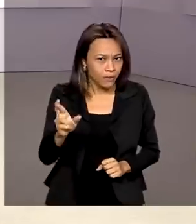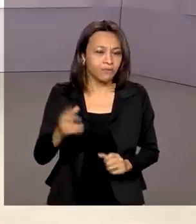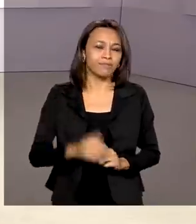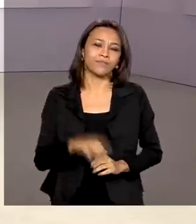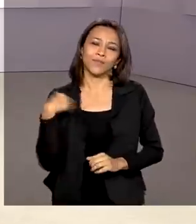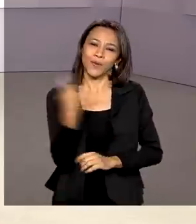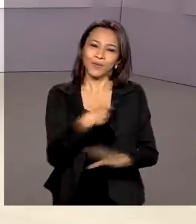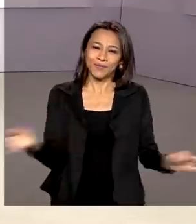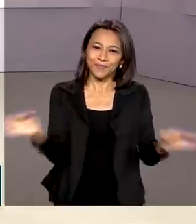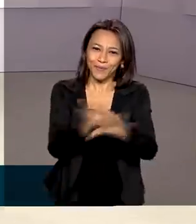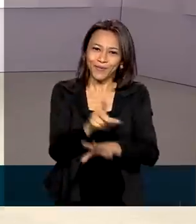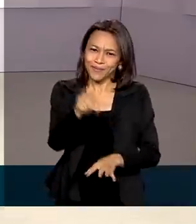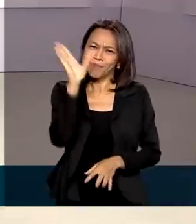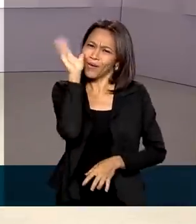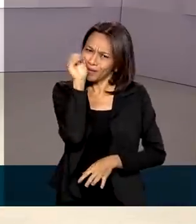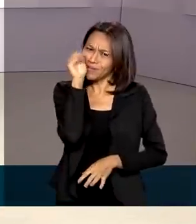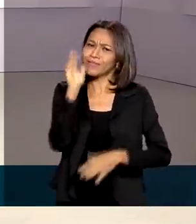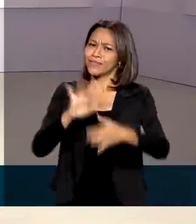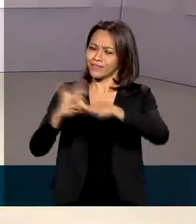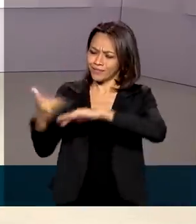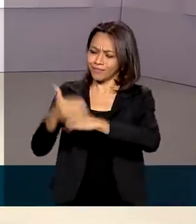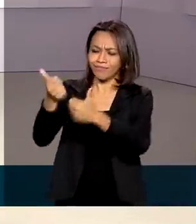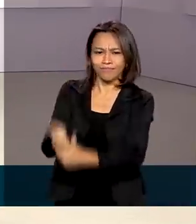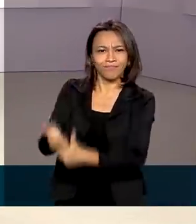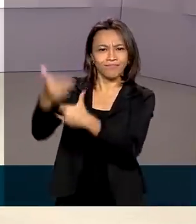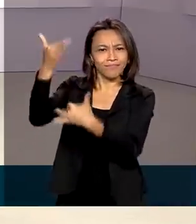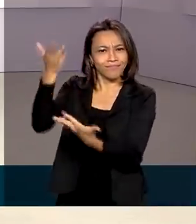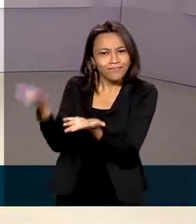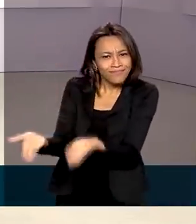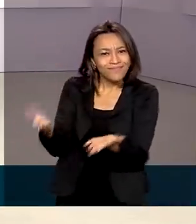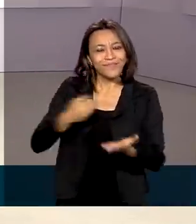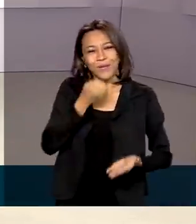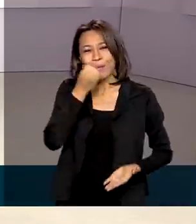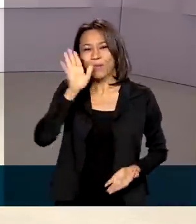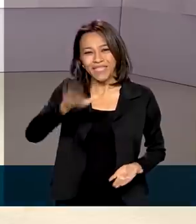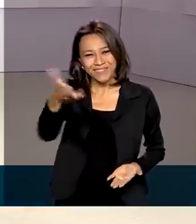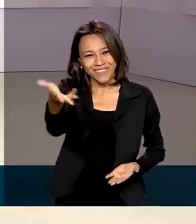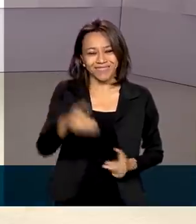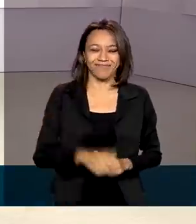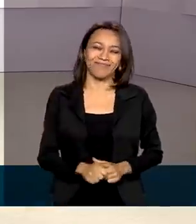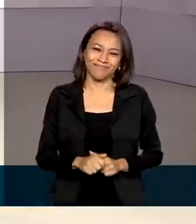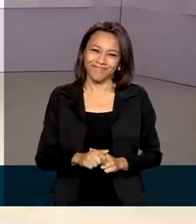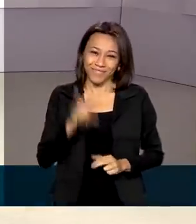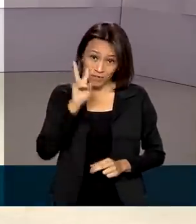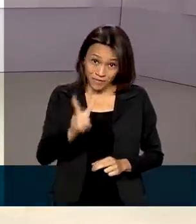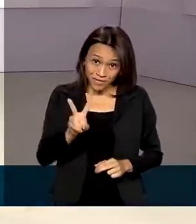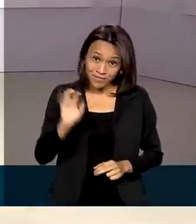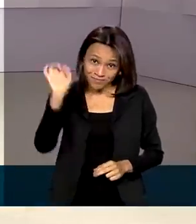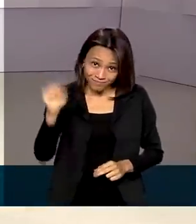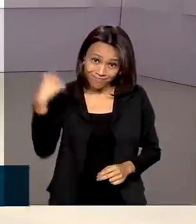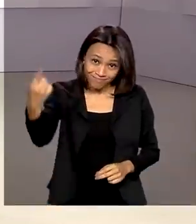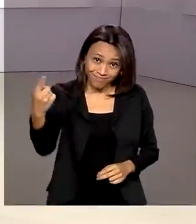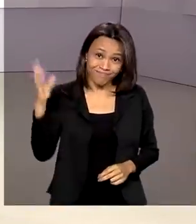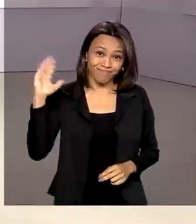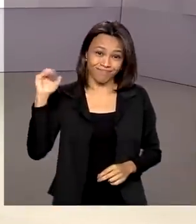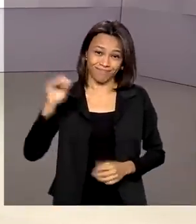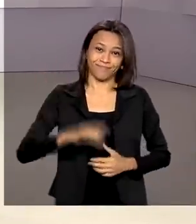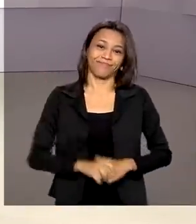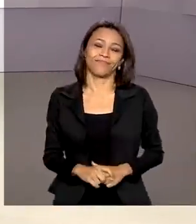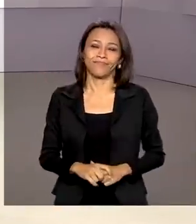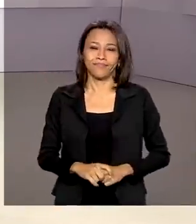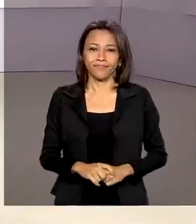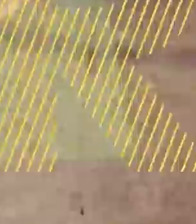A gente fica por aqui. Você pode nos acompanhar também pelas redes sociais. Uma boa tarde para você e nos vemos na próxima edição. Até lá!